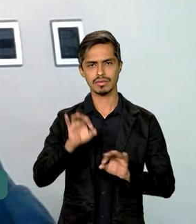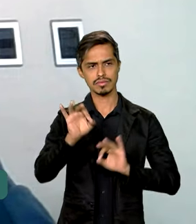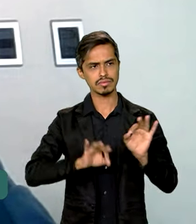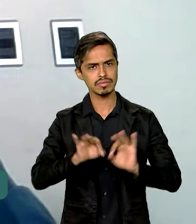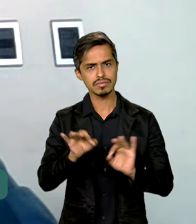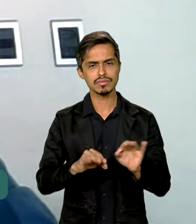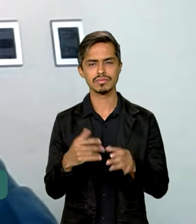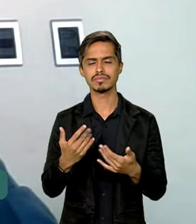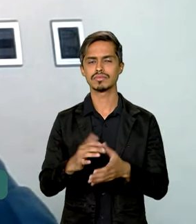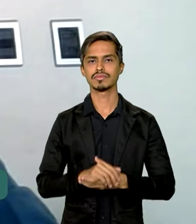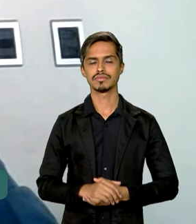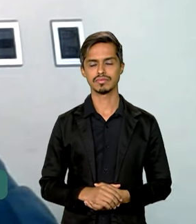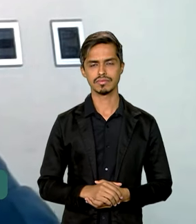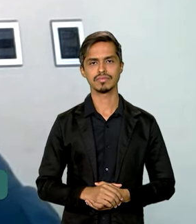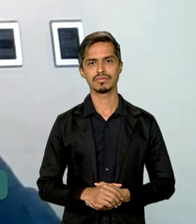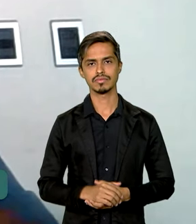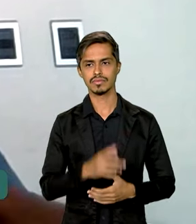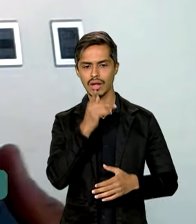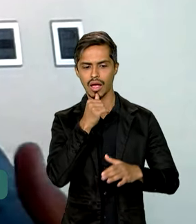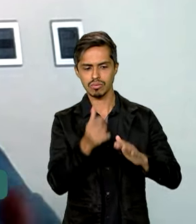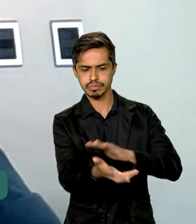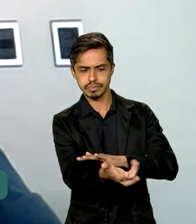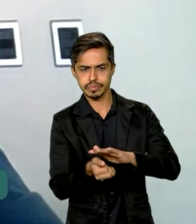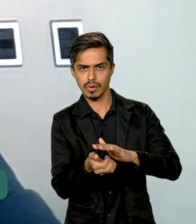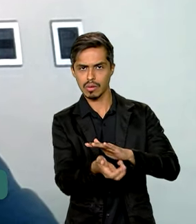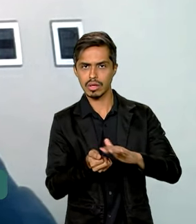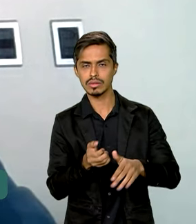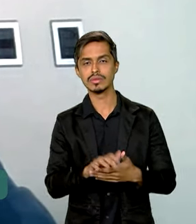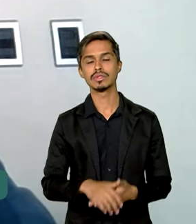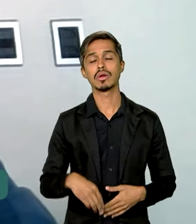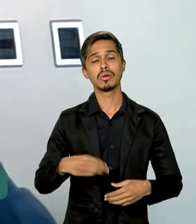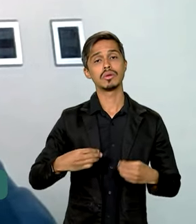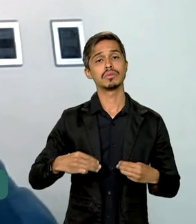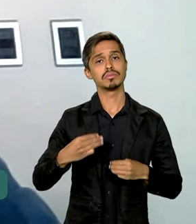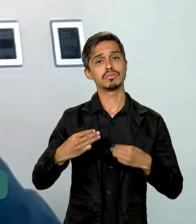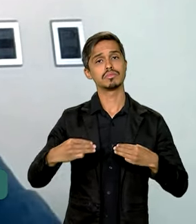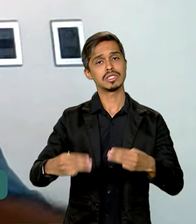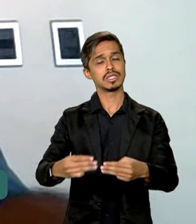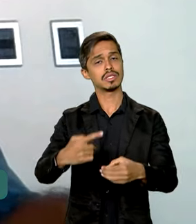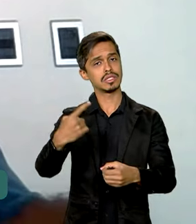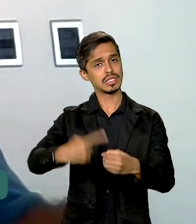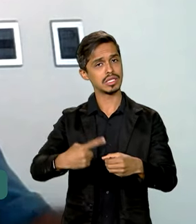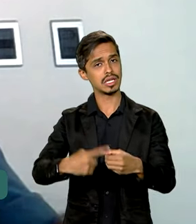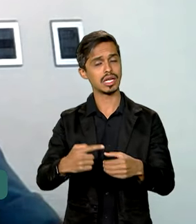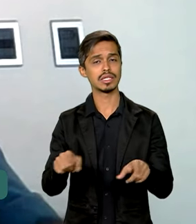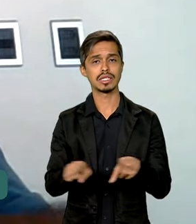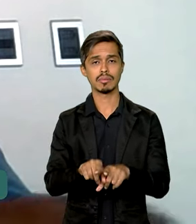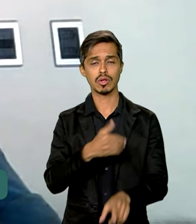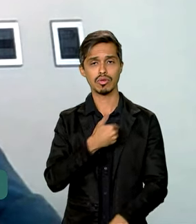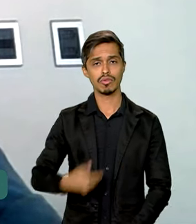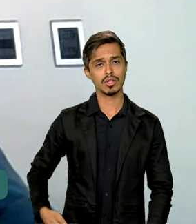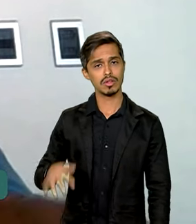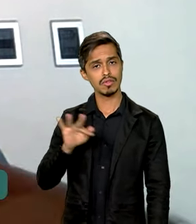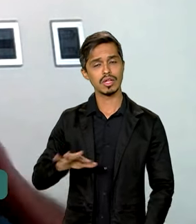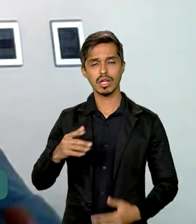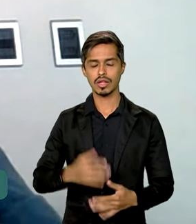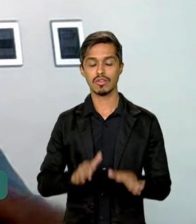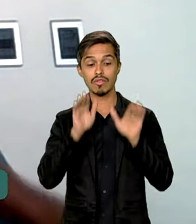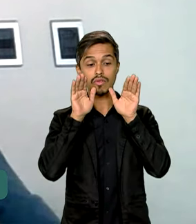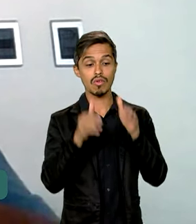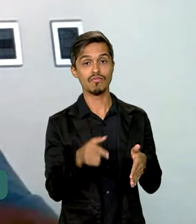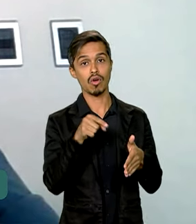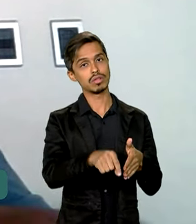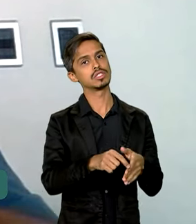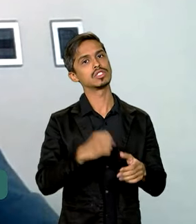-drenagem, o Ministério das Cidades e o Governo Federal preconiza que a gente faça, junto com essas